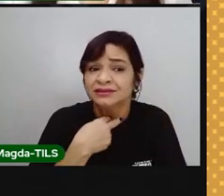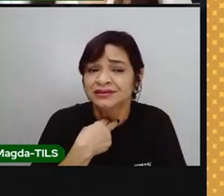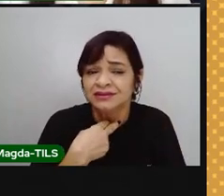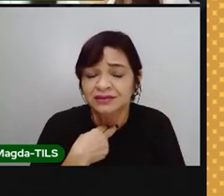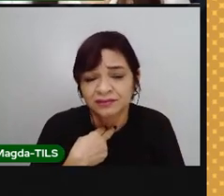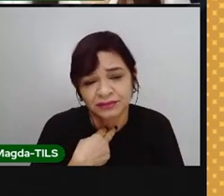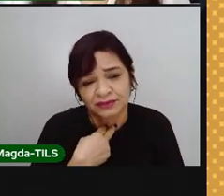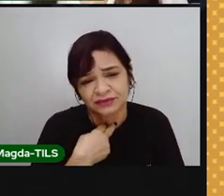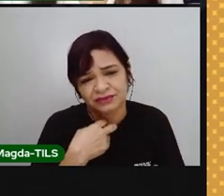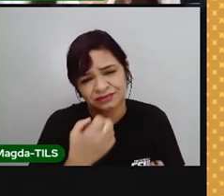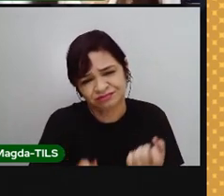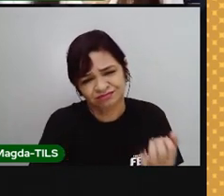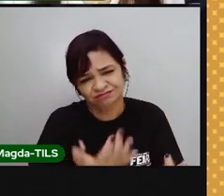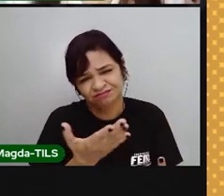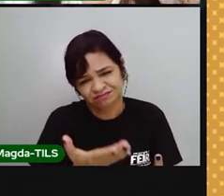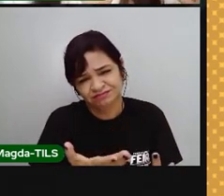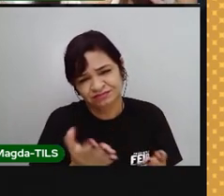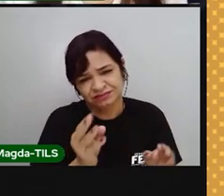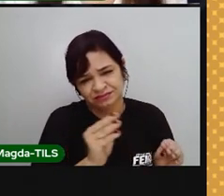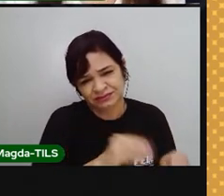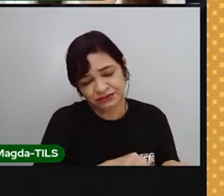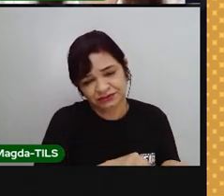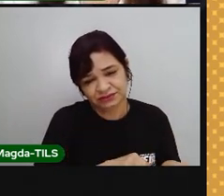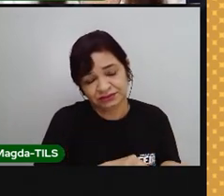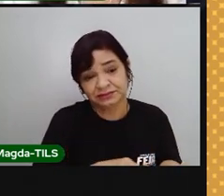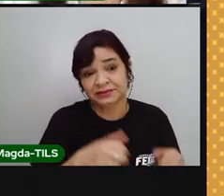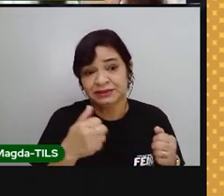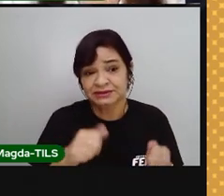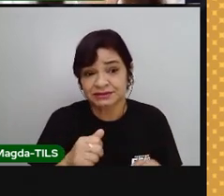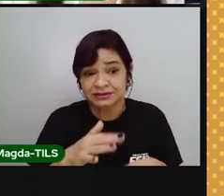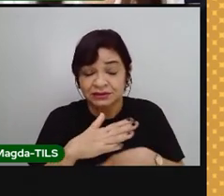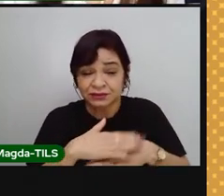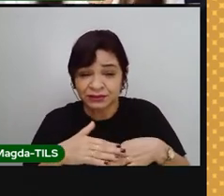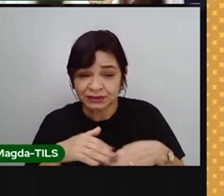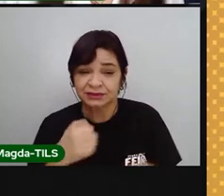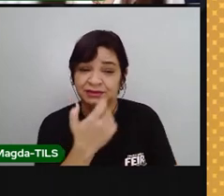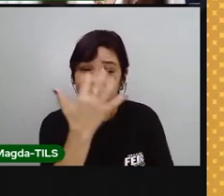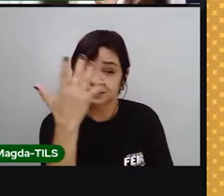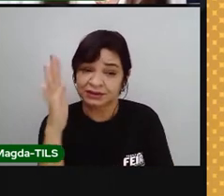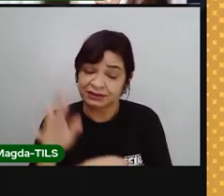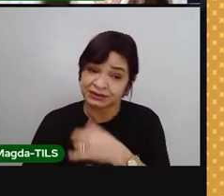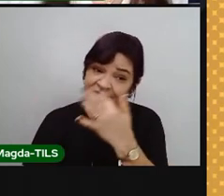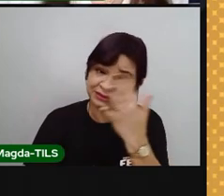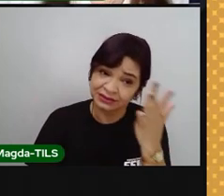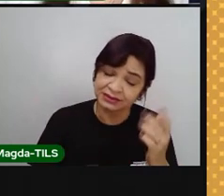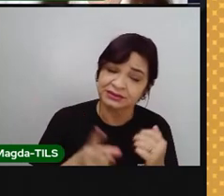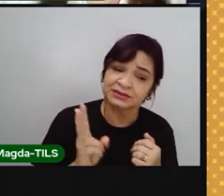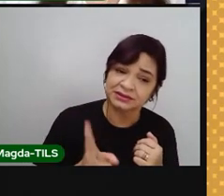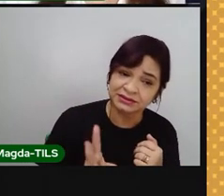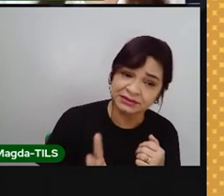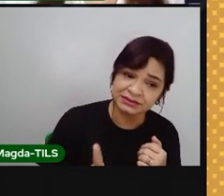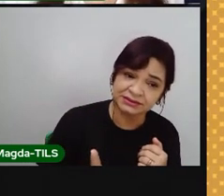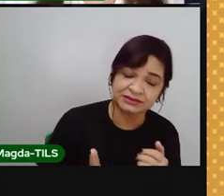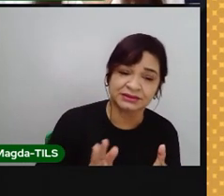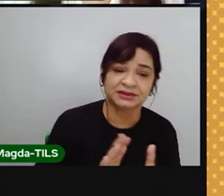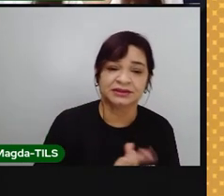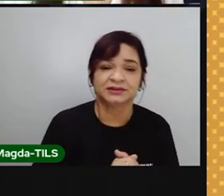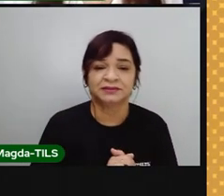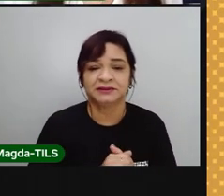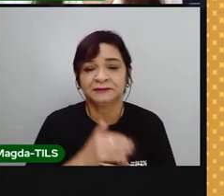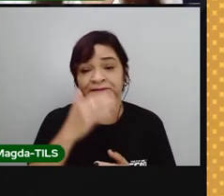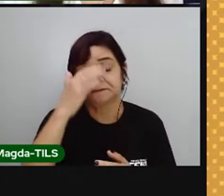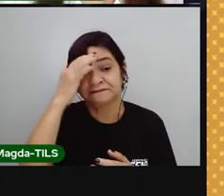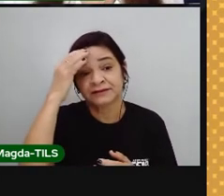sempre refrescado, né? Sempre fresco, na verdade. Sempre que possível, optar por produtos biodegradáveis.